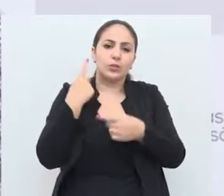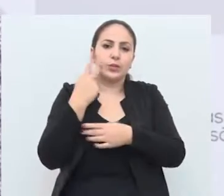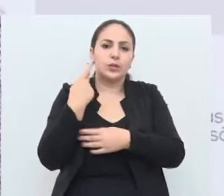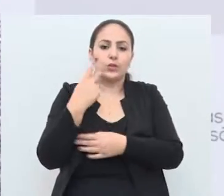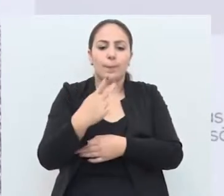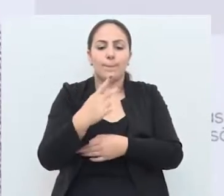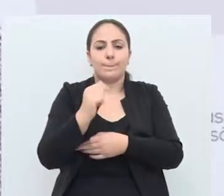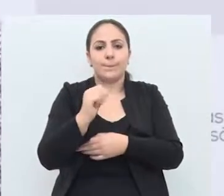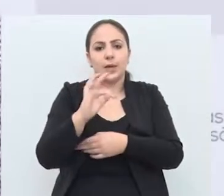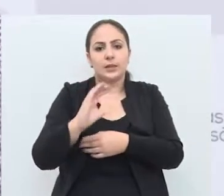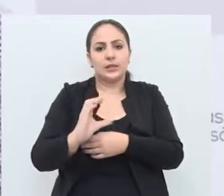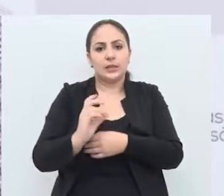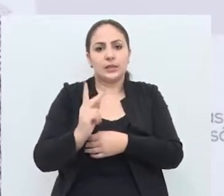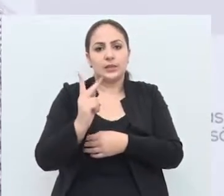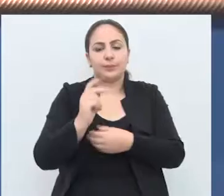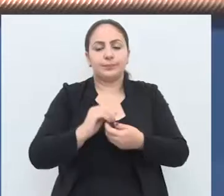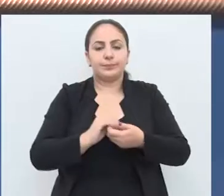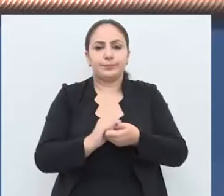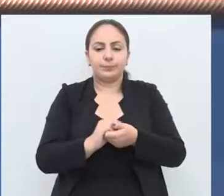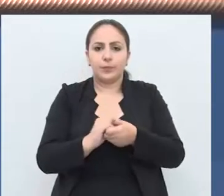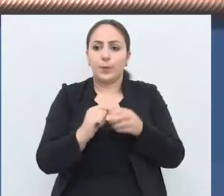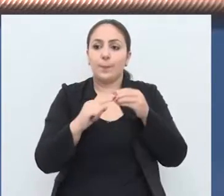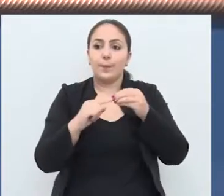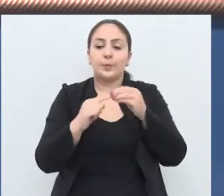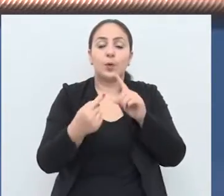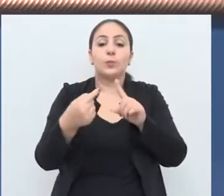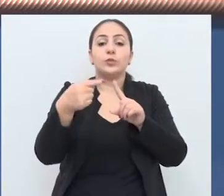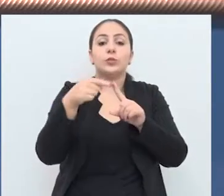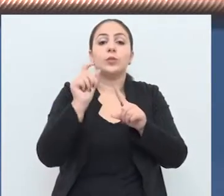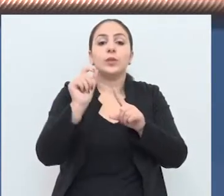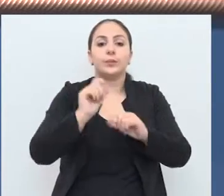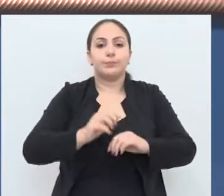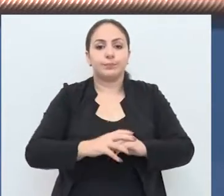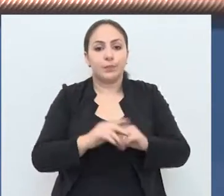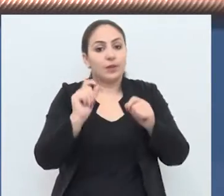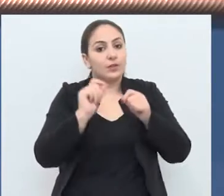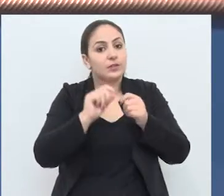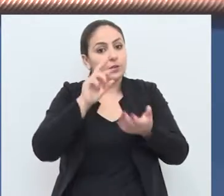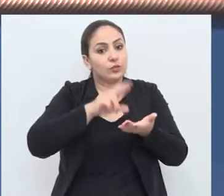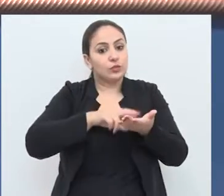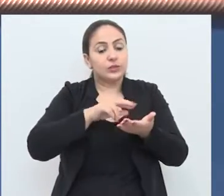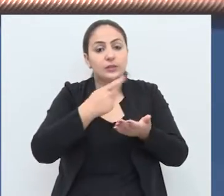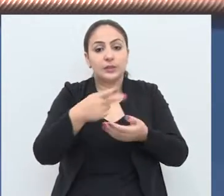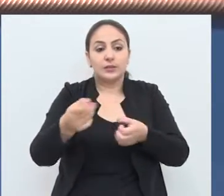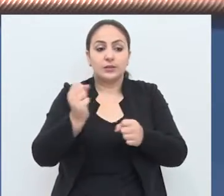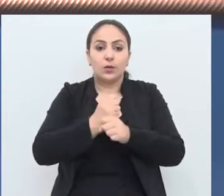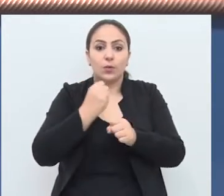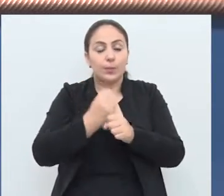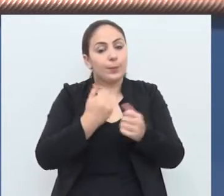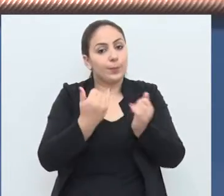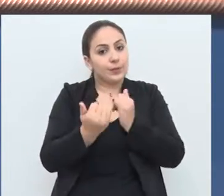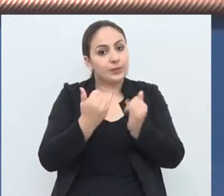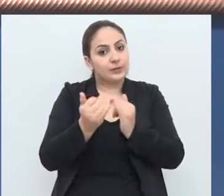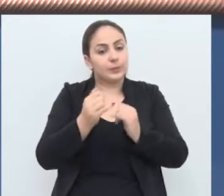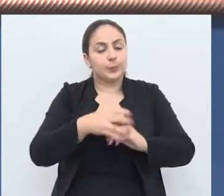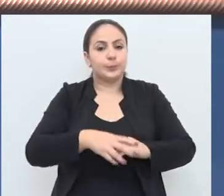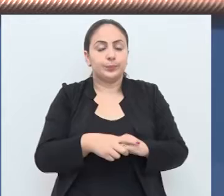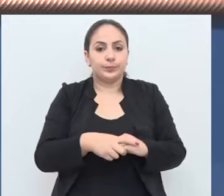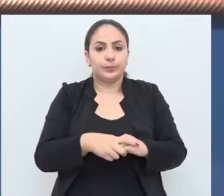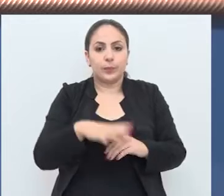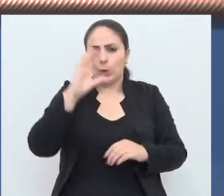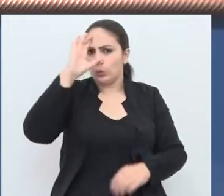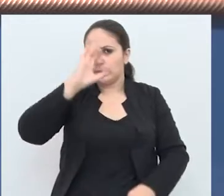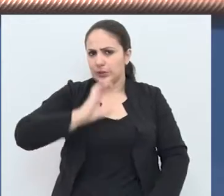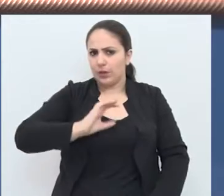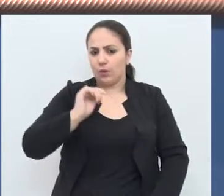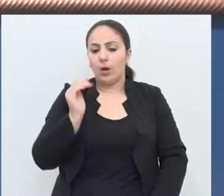vereador Patrick Cavalcante. O principal viés dele é fazermos então a regularização dessas obras. Vou dar um exemplo aqui. O